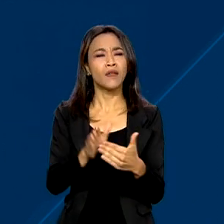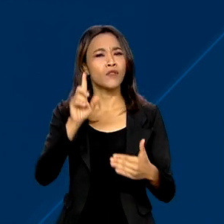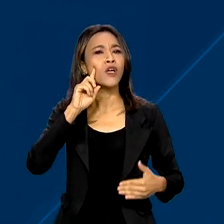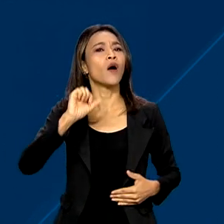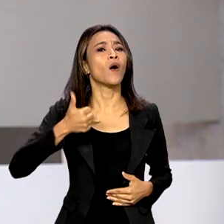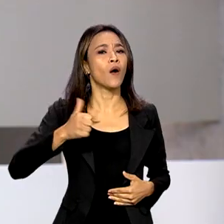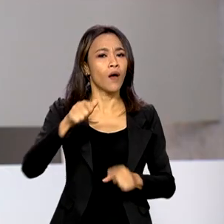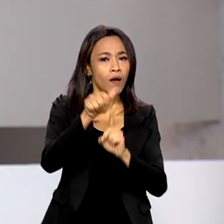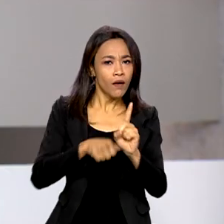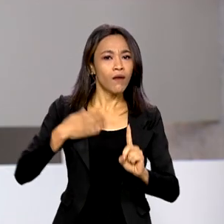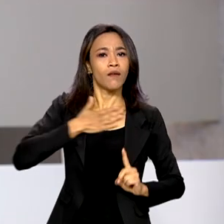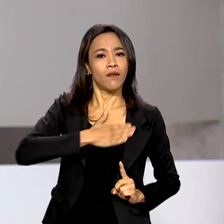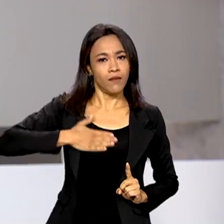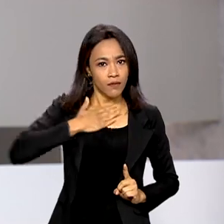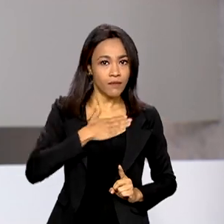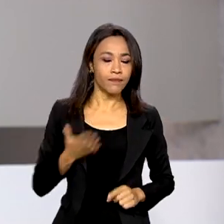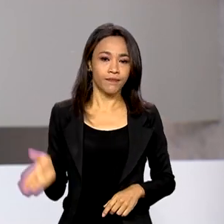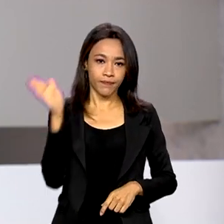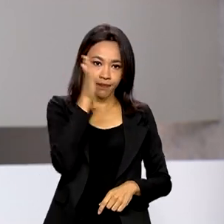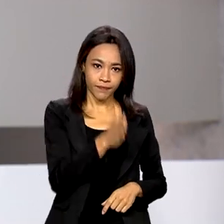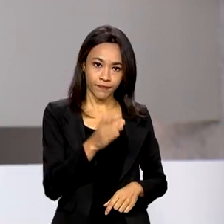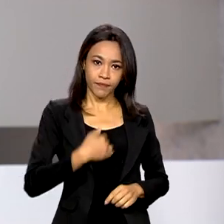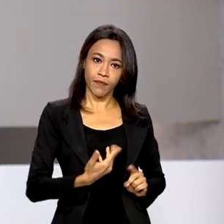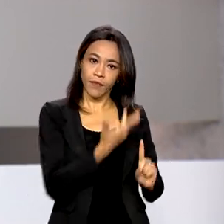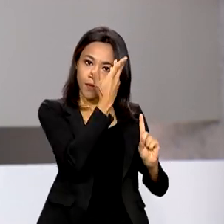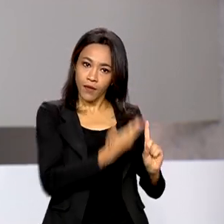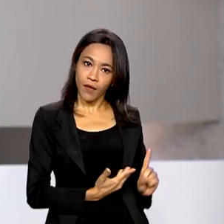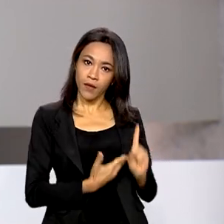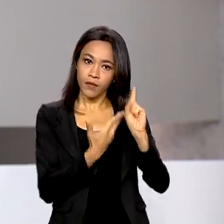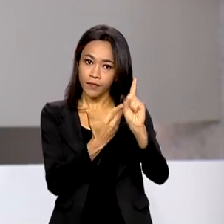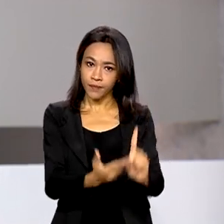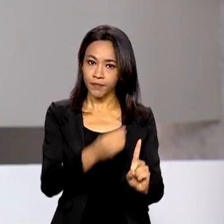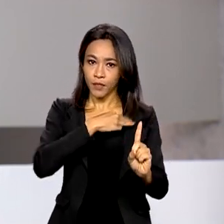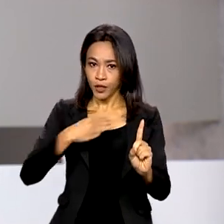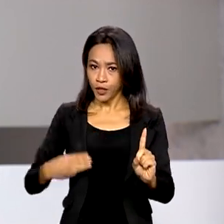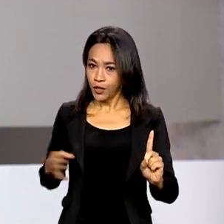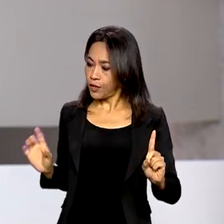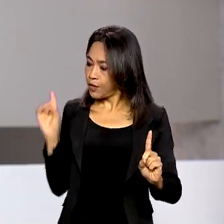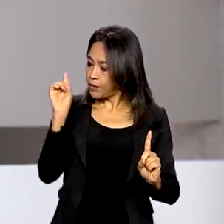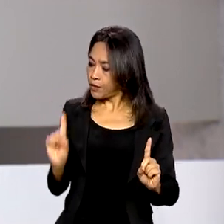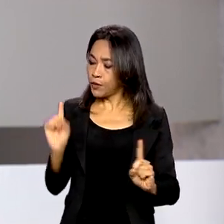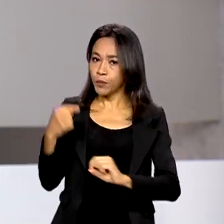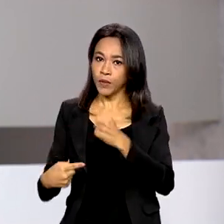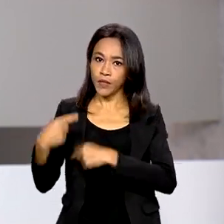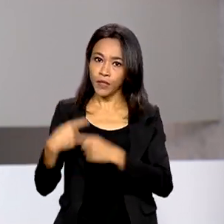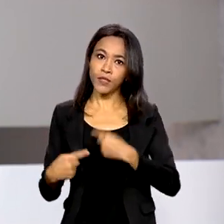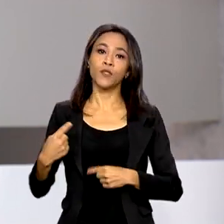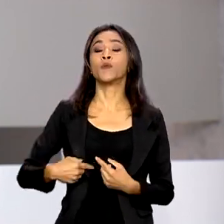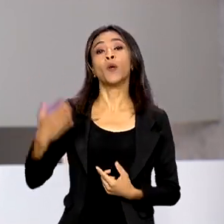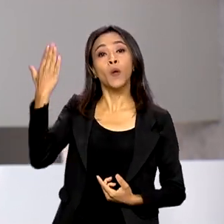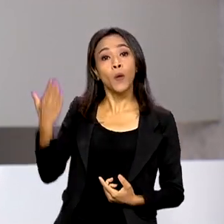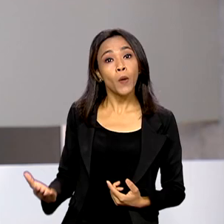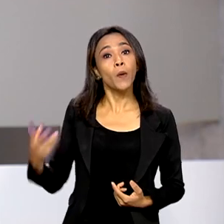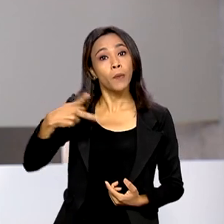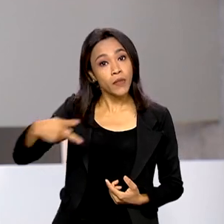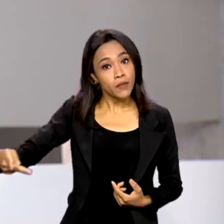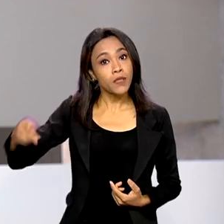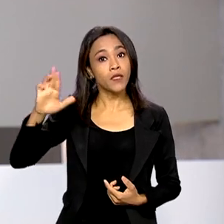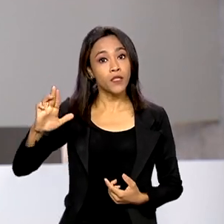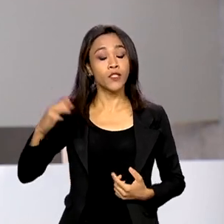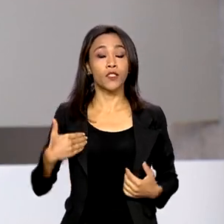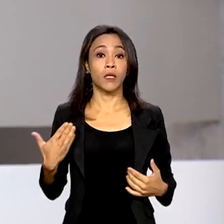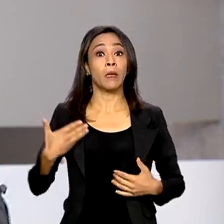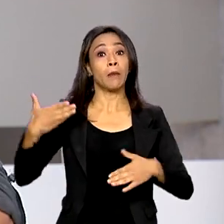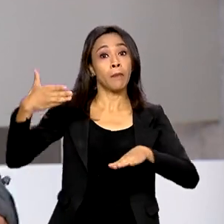agosto. Acompanhado de ministros, políticos e dirigentes sindicais, o presidente esteve na posse da